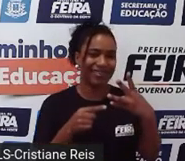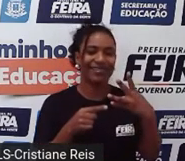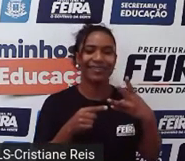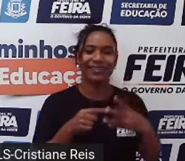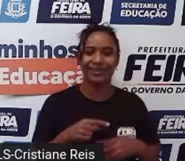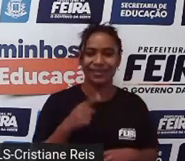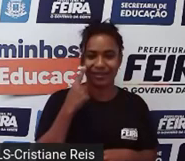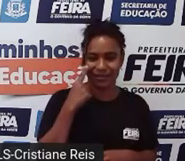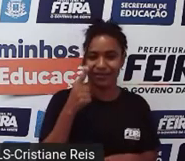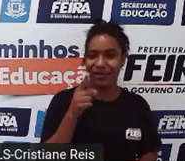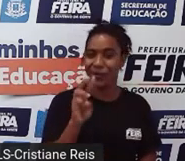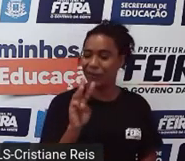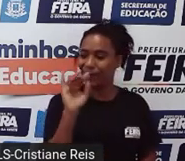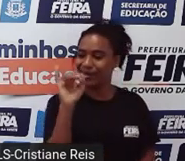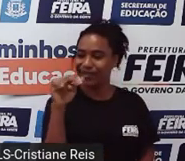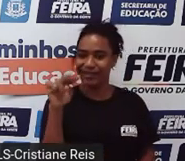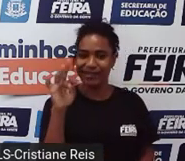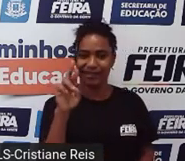winter.